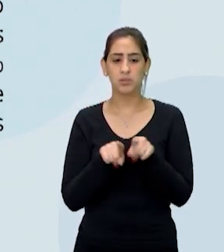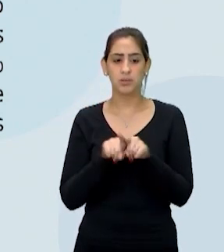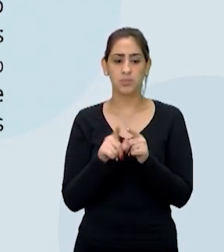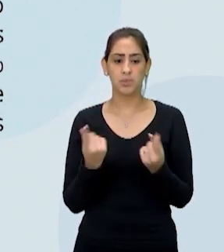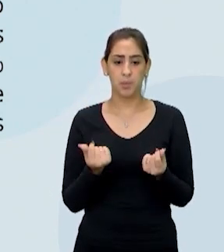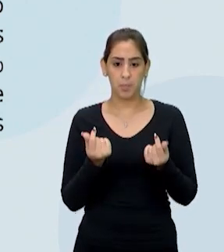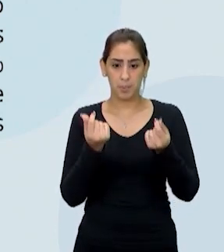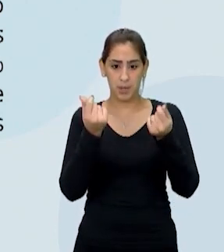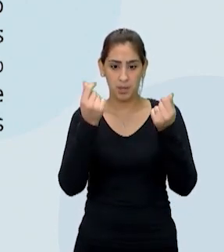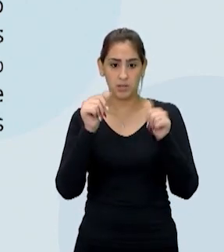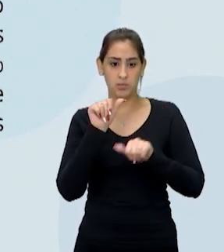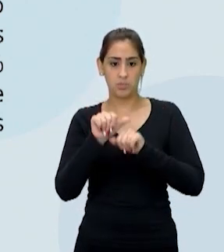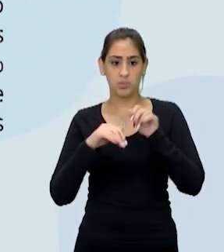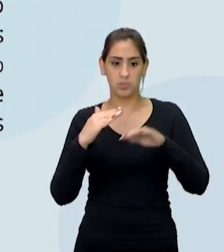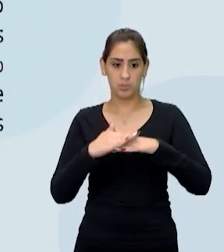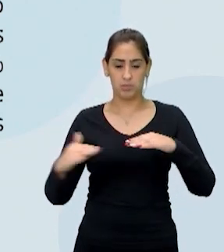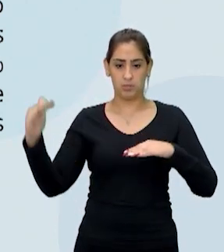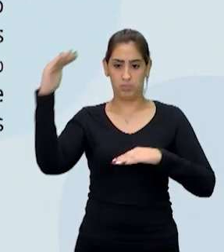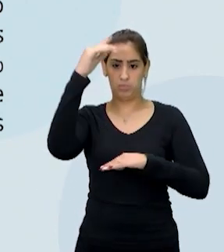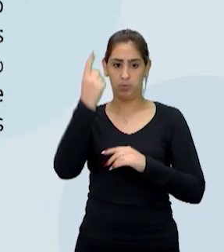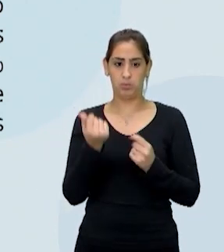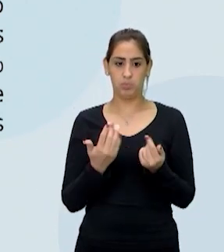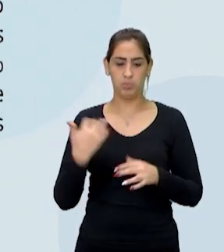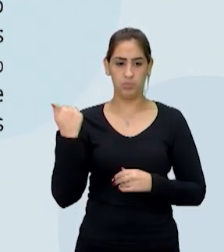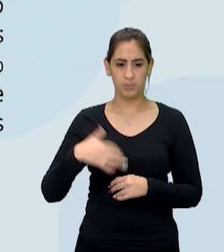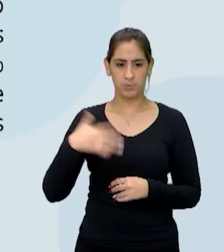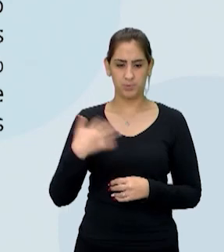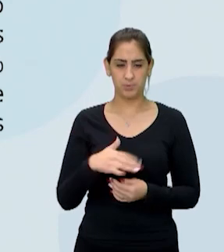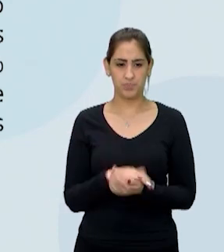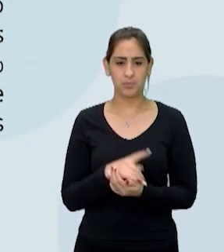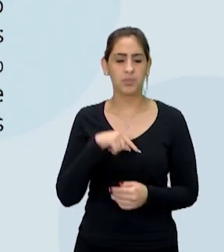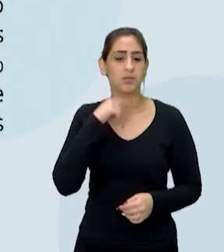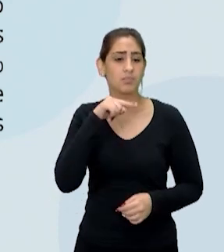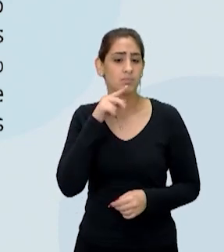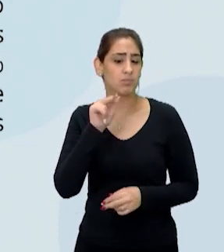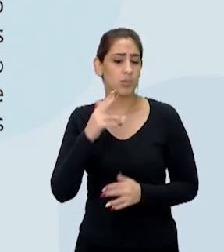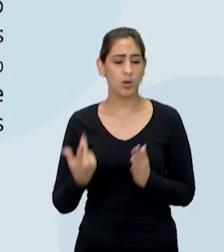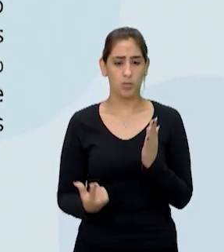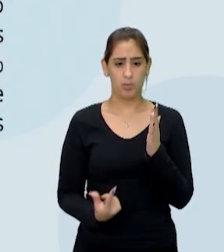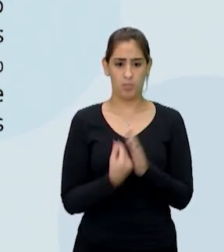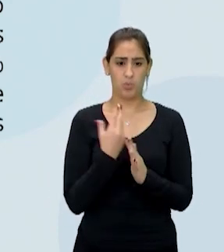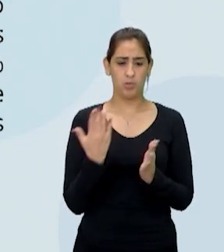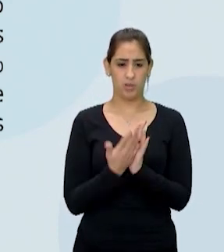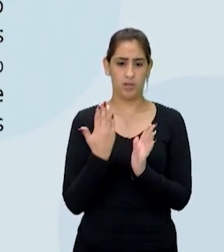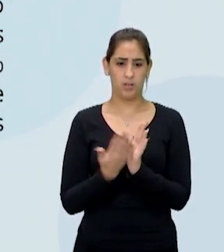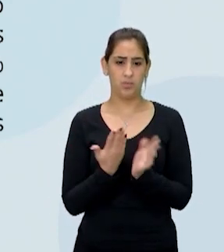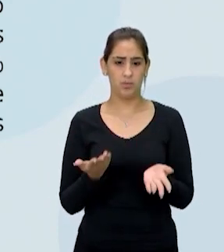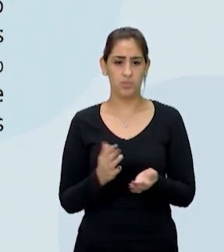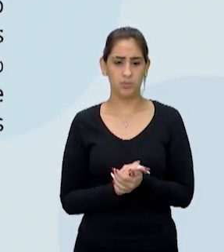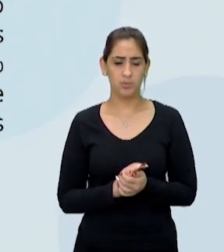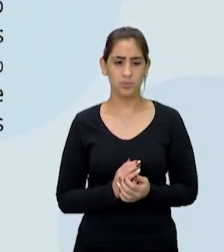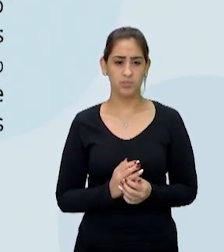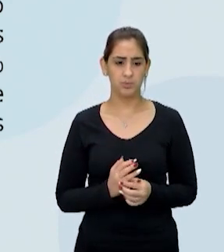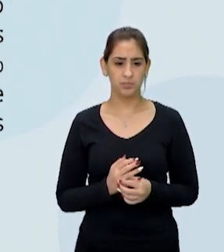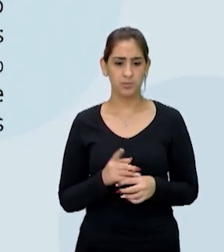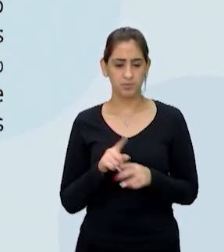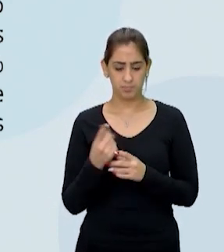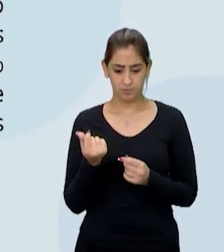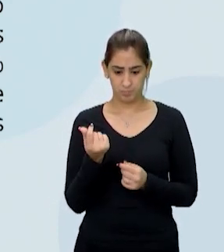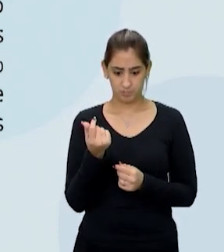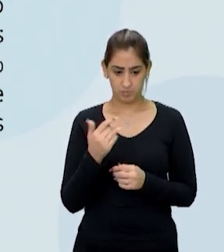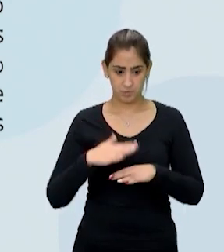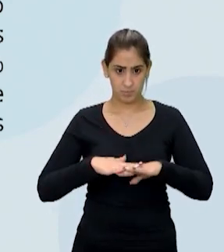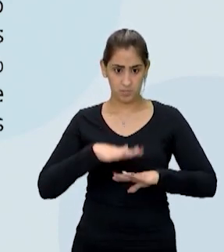preços estiverem nas alturas. Então, ninguém nunca comprou um livro. E, ressaltando, que se os preços estiverem